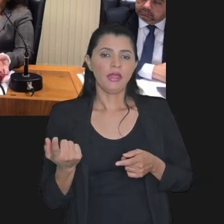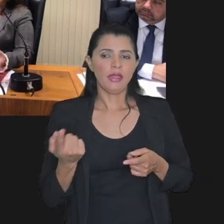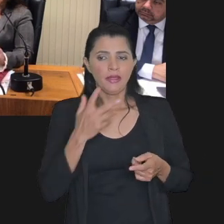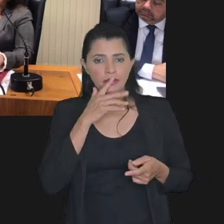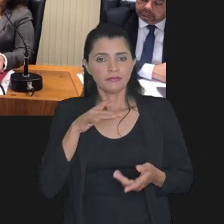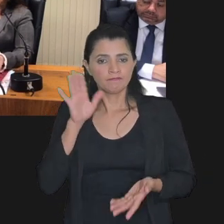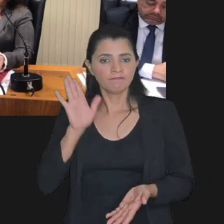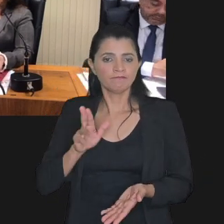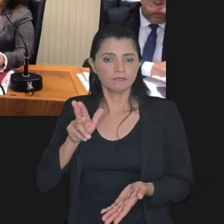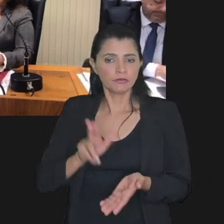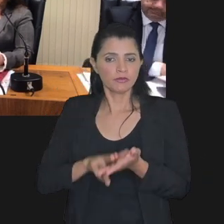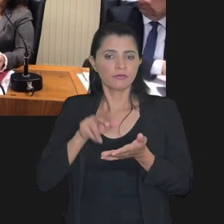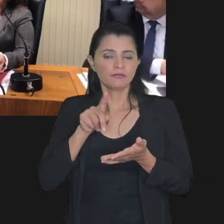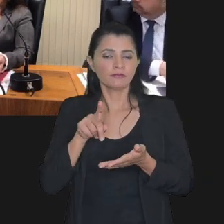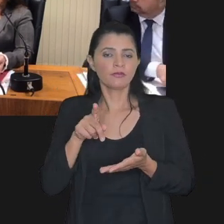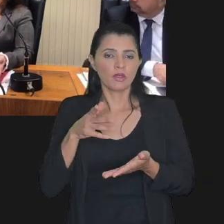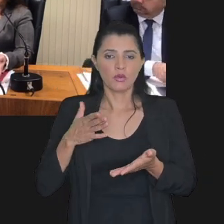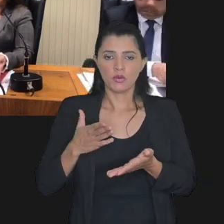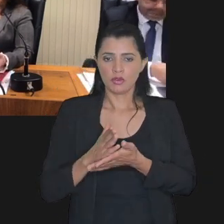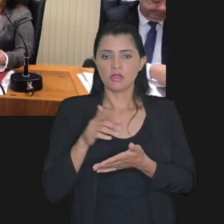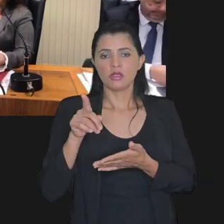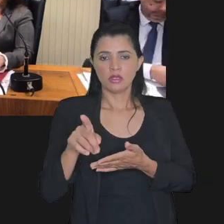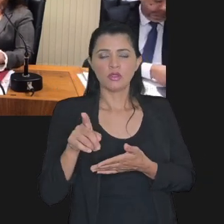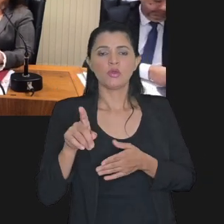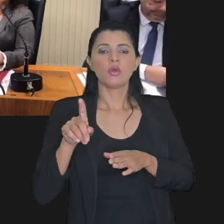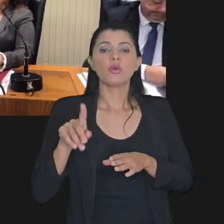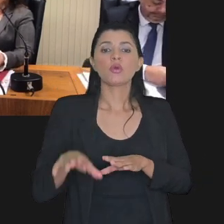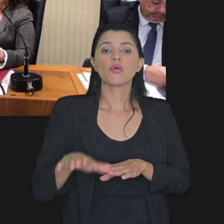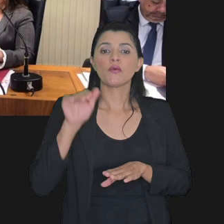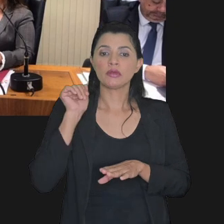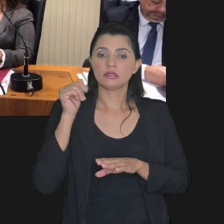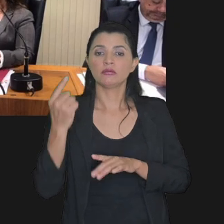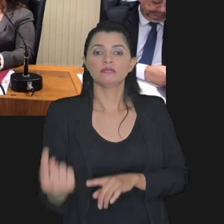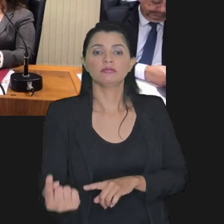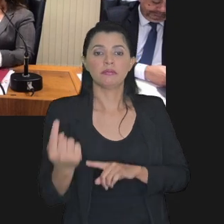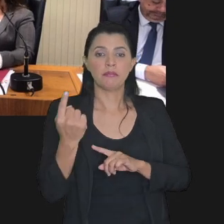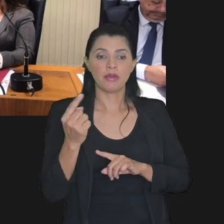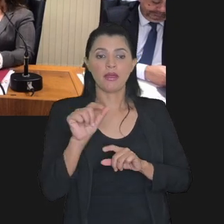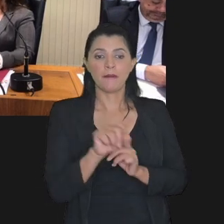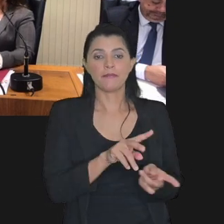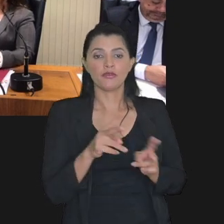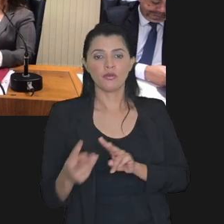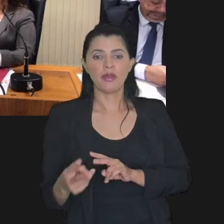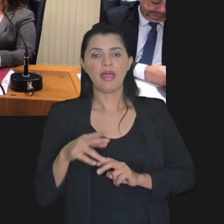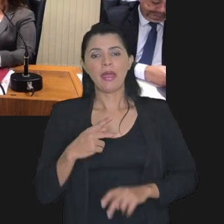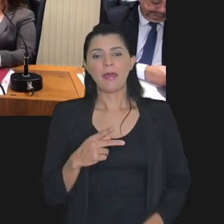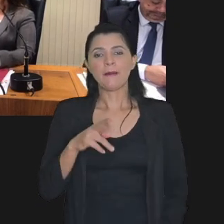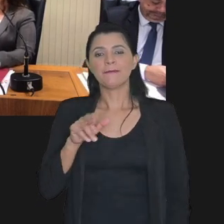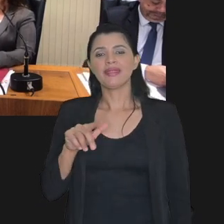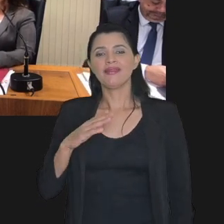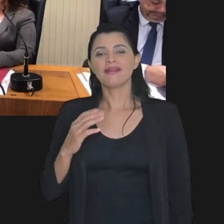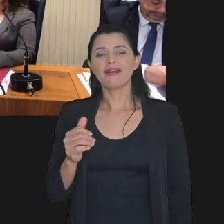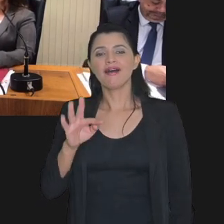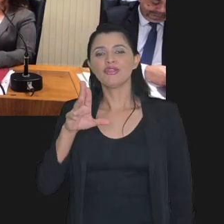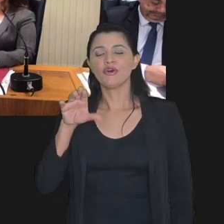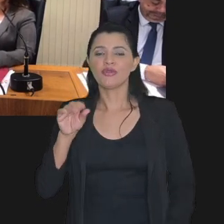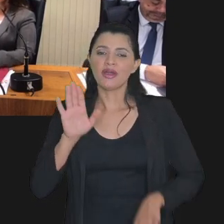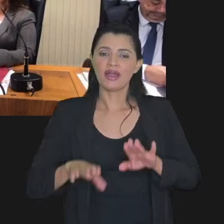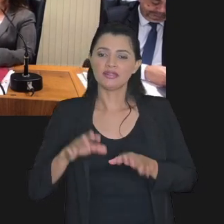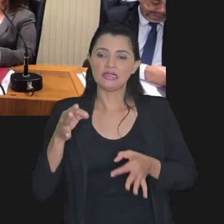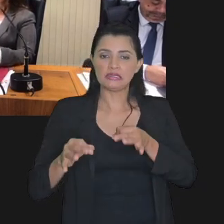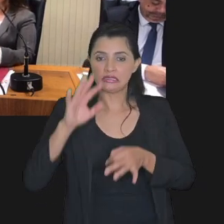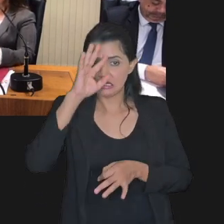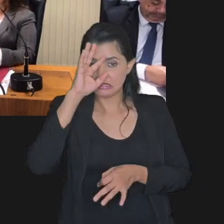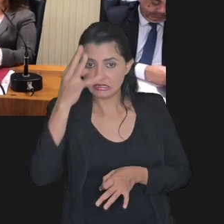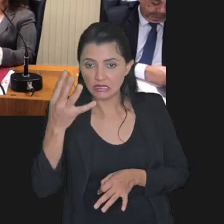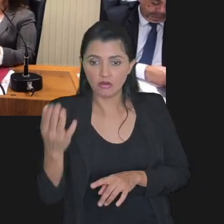União reconhecido por decisão judicial transitada e julgada ou seja com vocação para vir a ser precatório porque às vezes aparece para a gente algumas decisões judiciais